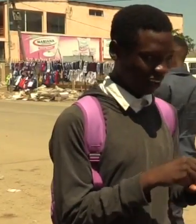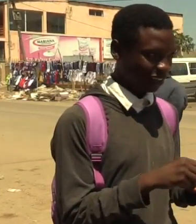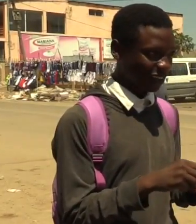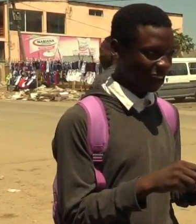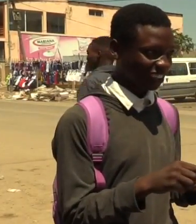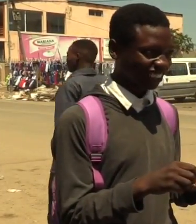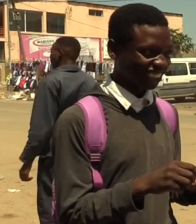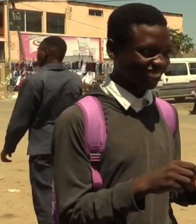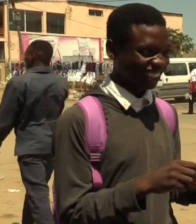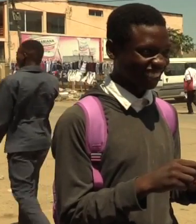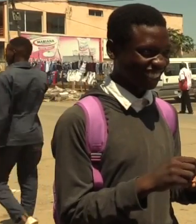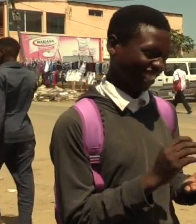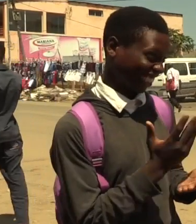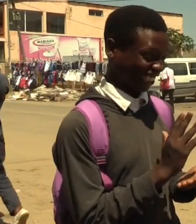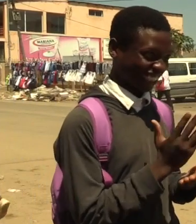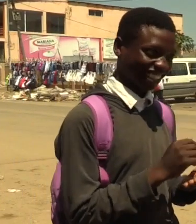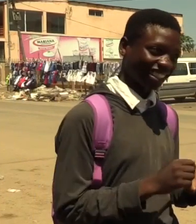Esferográfica. 3